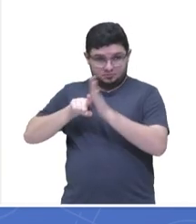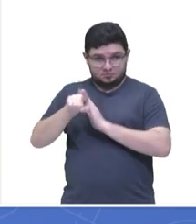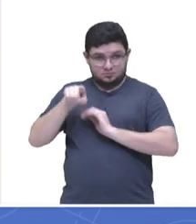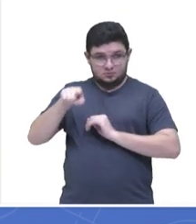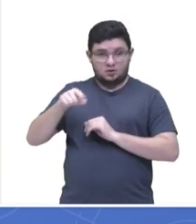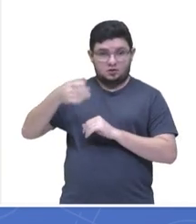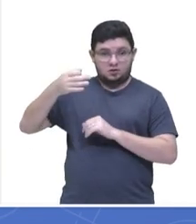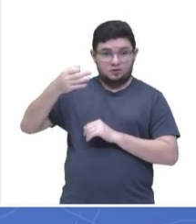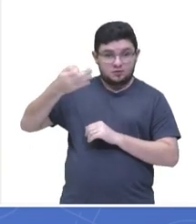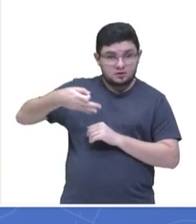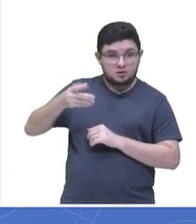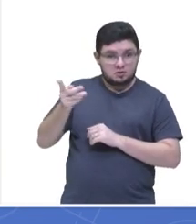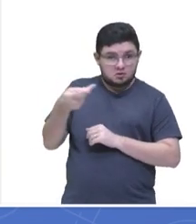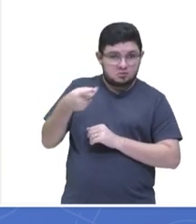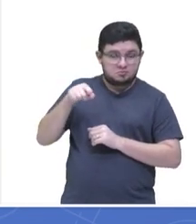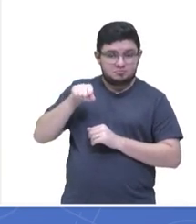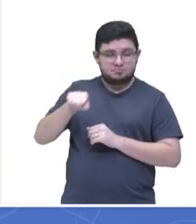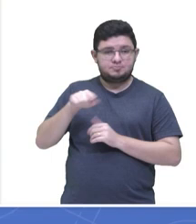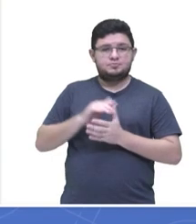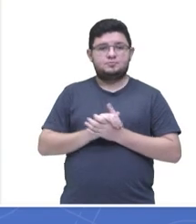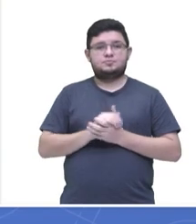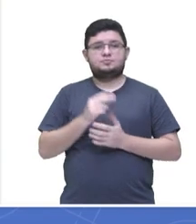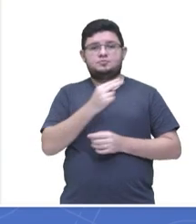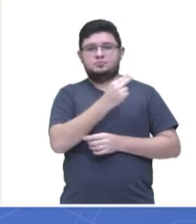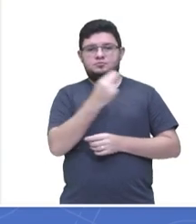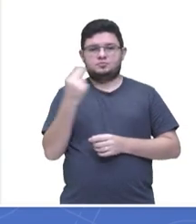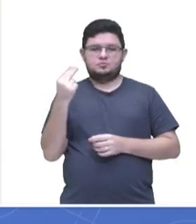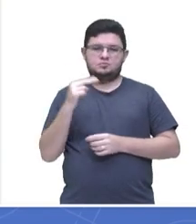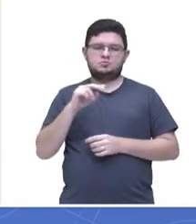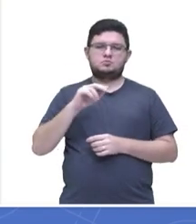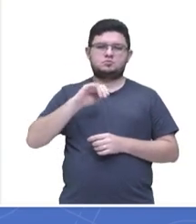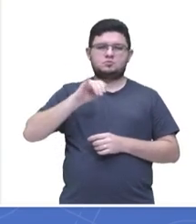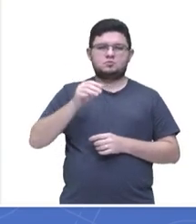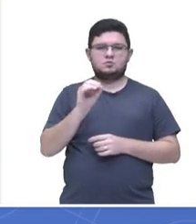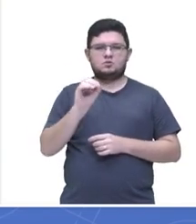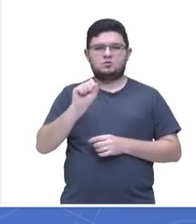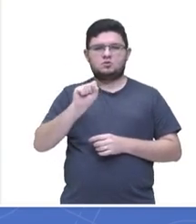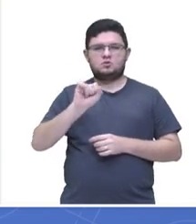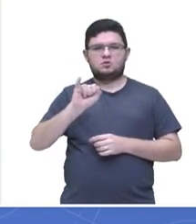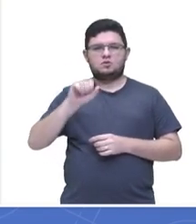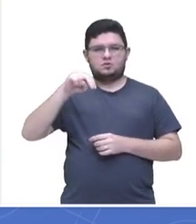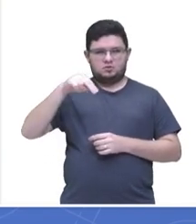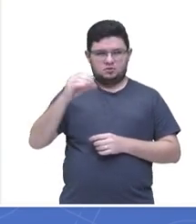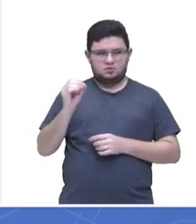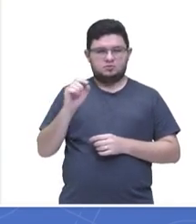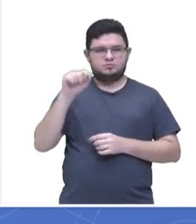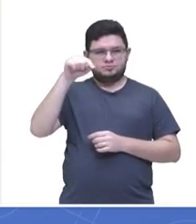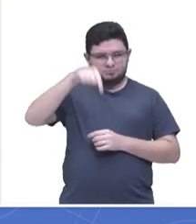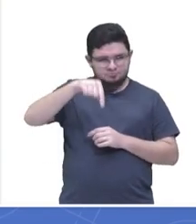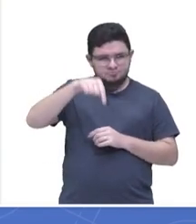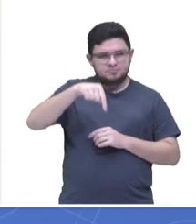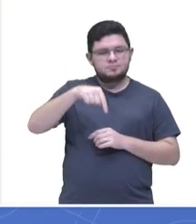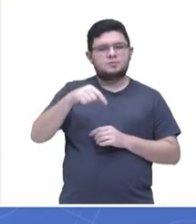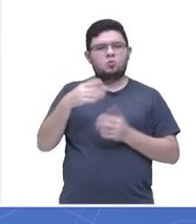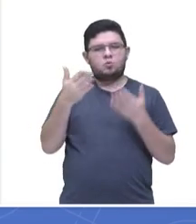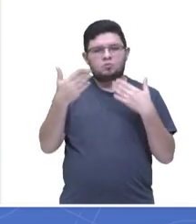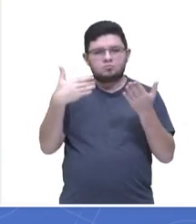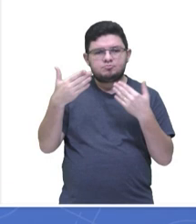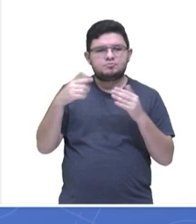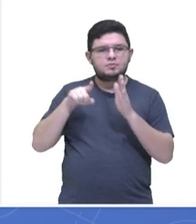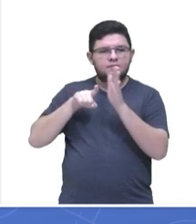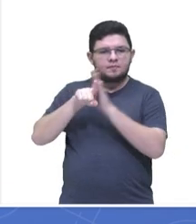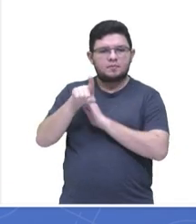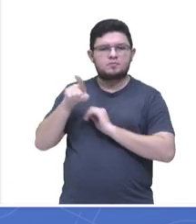de Sociologia. Eu sou o professor Josino Malagueta e vamos, então, conversar um pouco aqui a respeito dessa questão, da